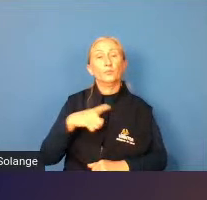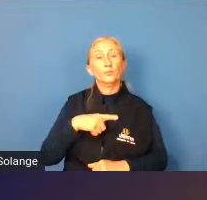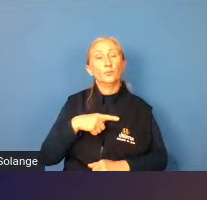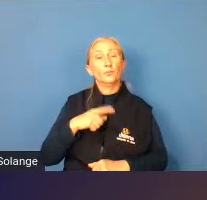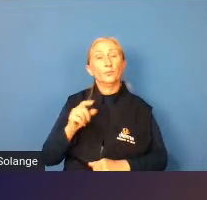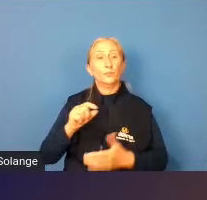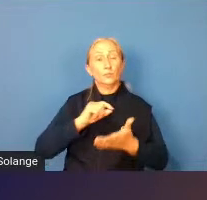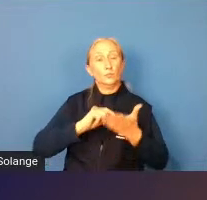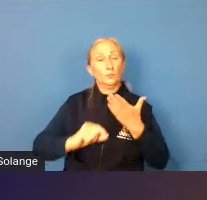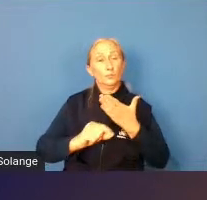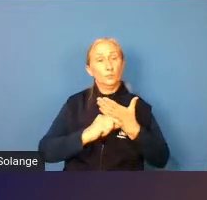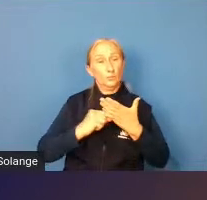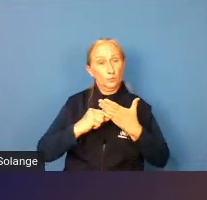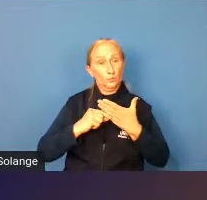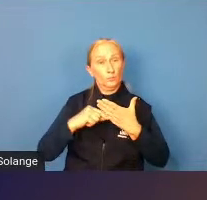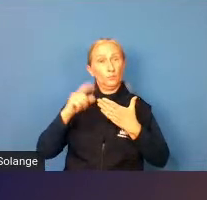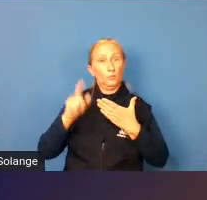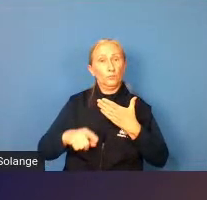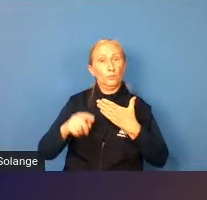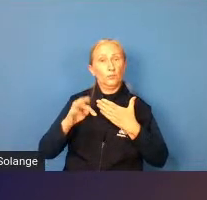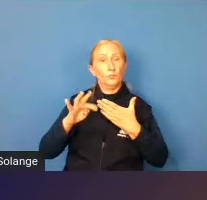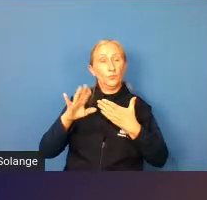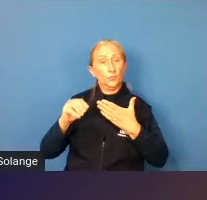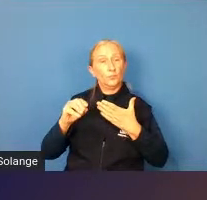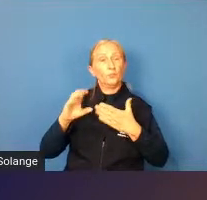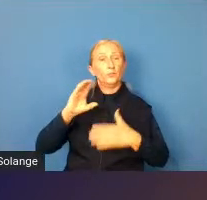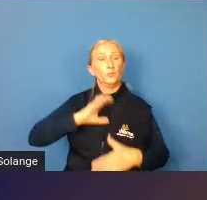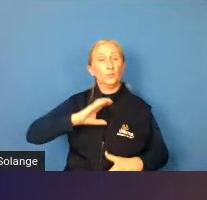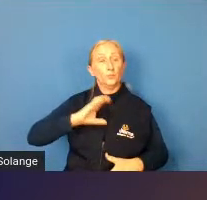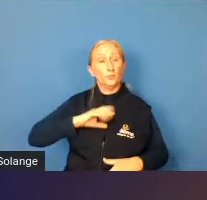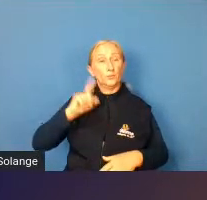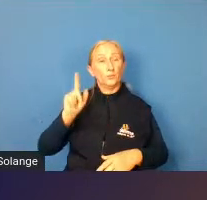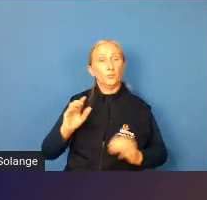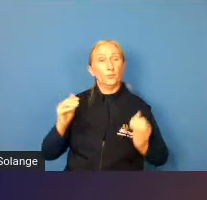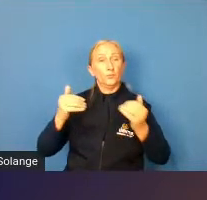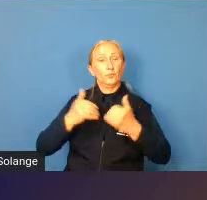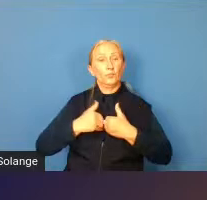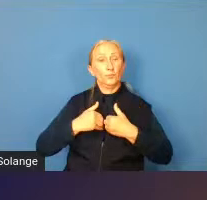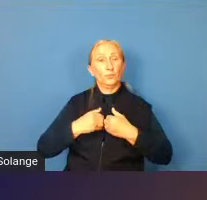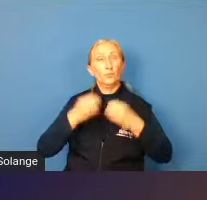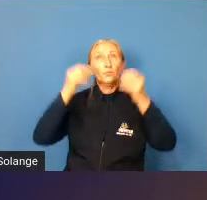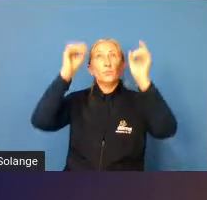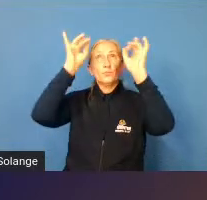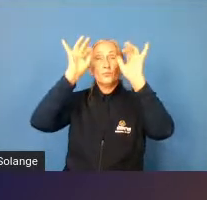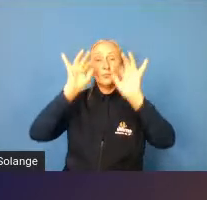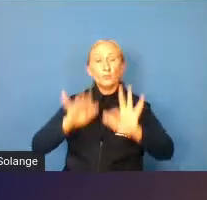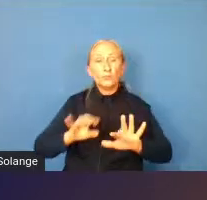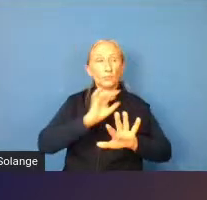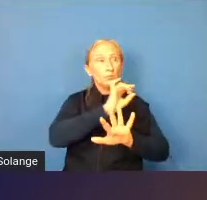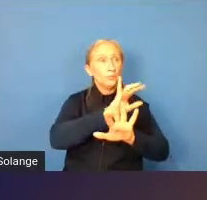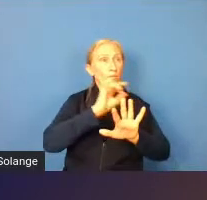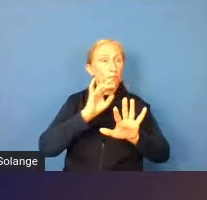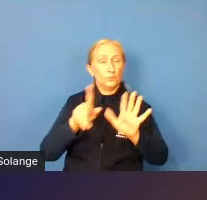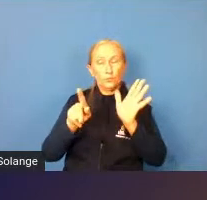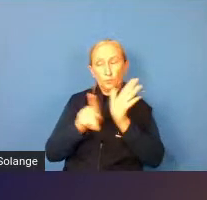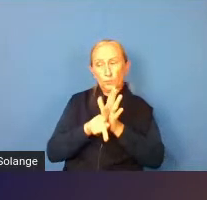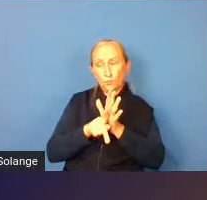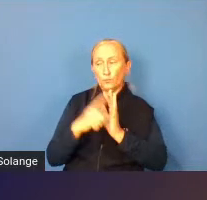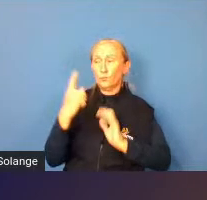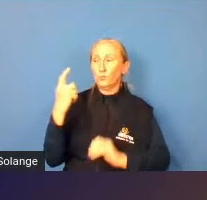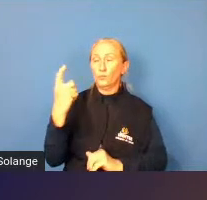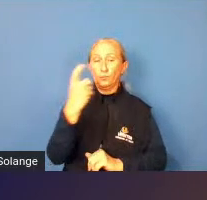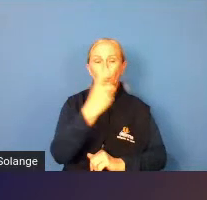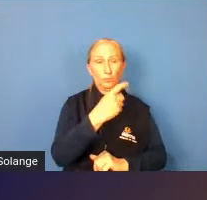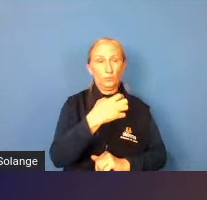autor de Toronto no Canadá que ele diz que os autistas são como um floco de neve cada um deles é especialmente único